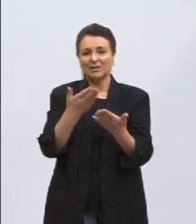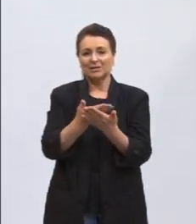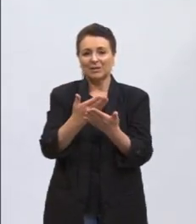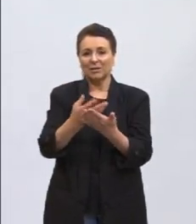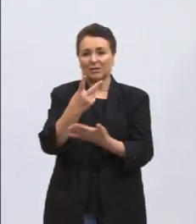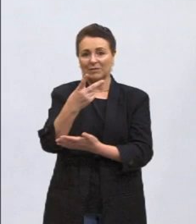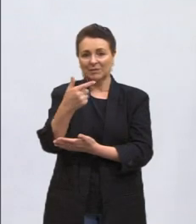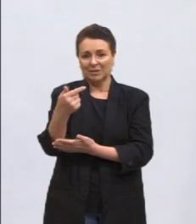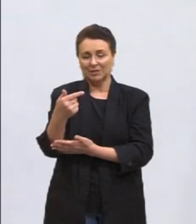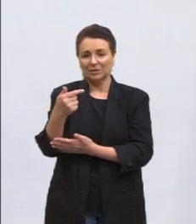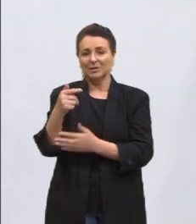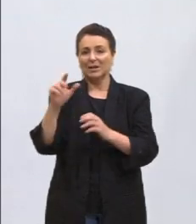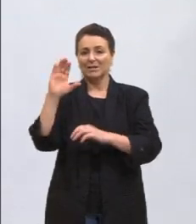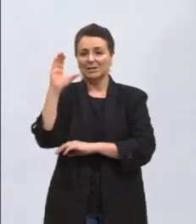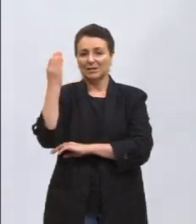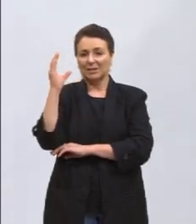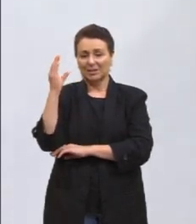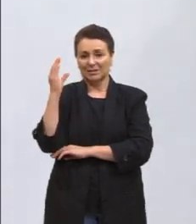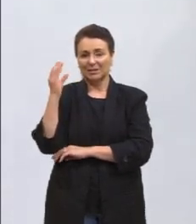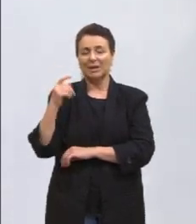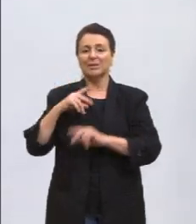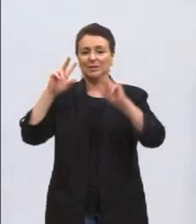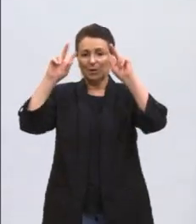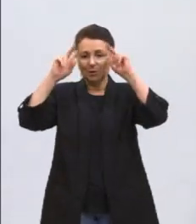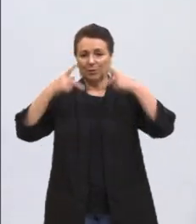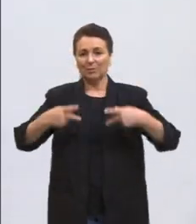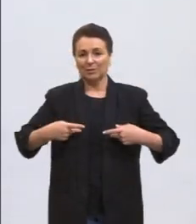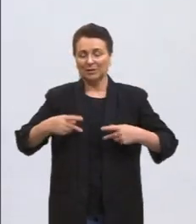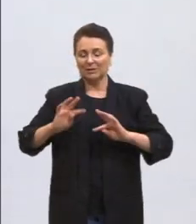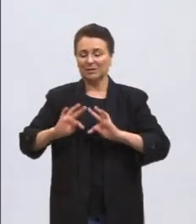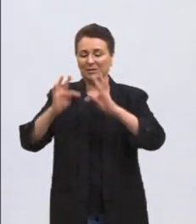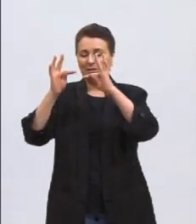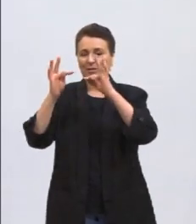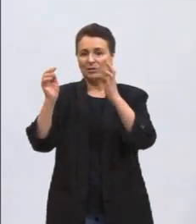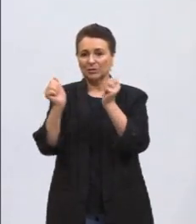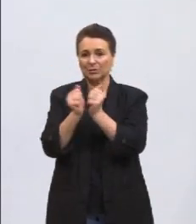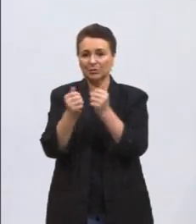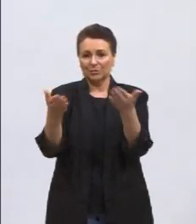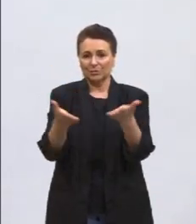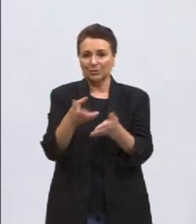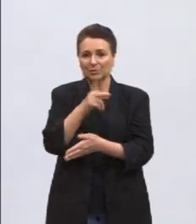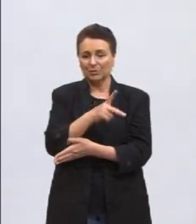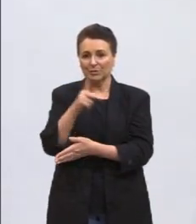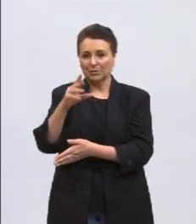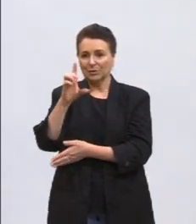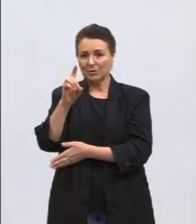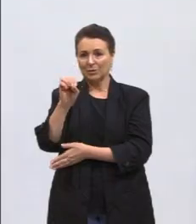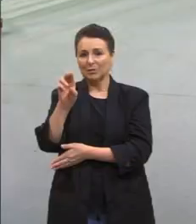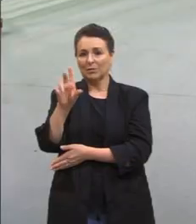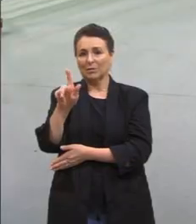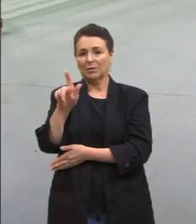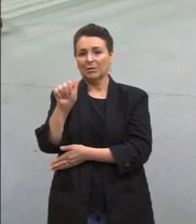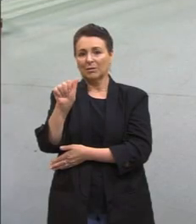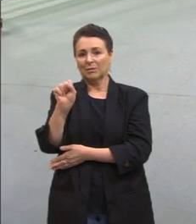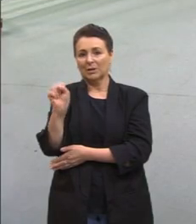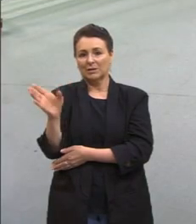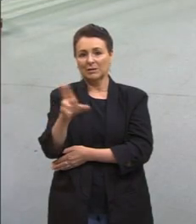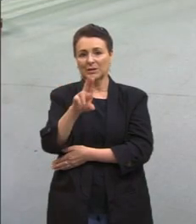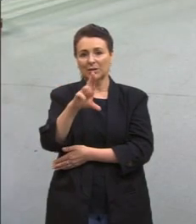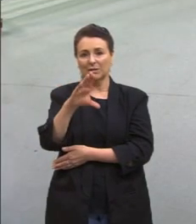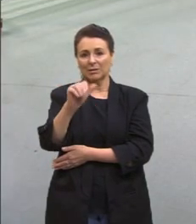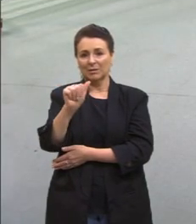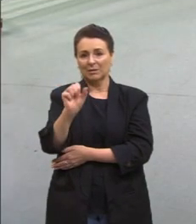humanas e suas tecnologias. Comigo também na sala de hoje estão os professores Douglas e o professor Lucas.